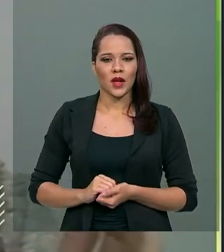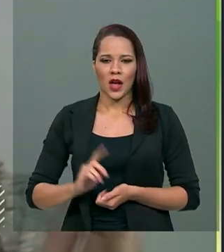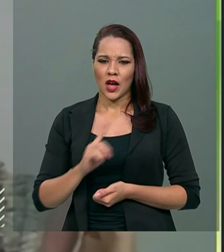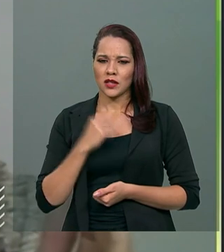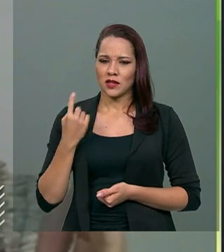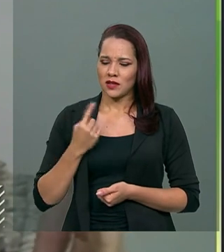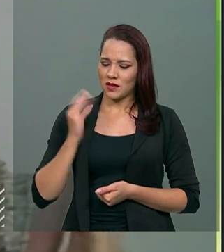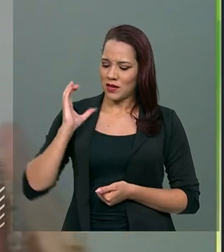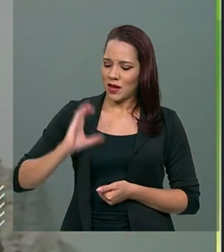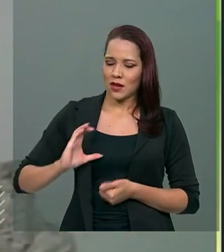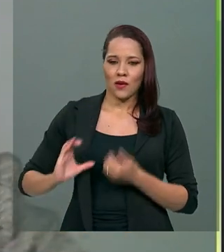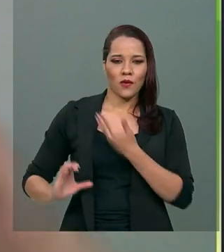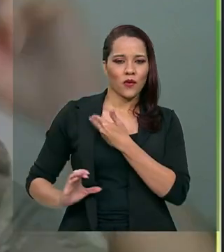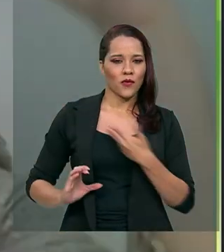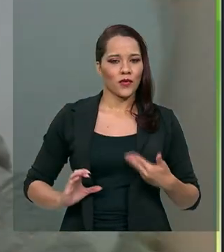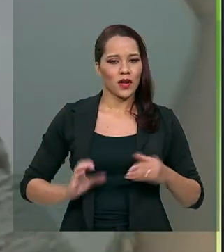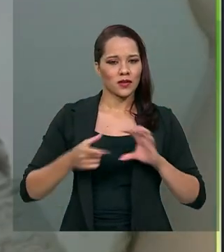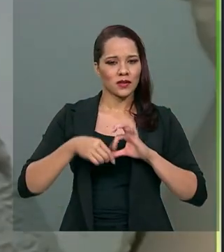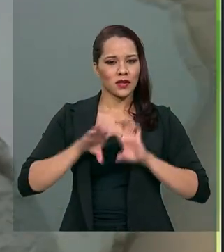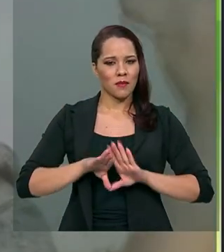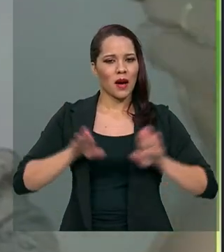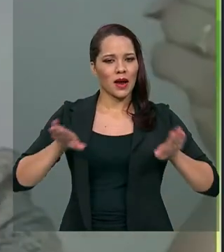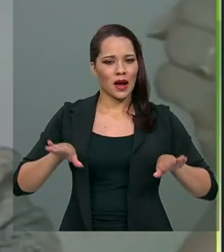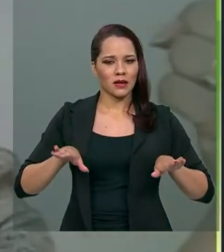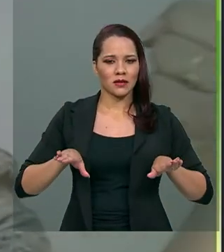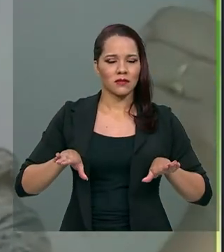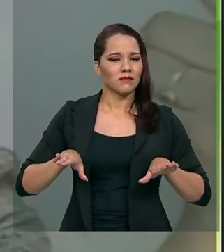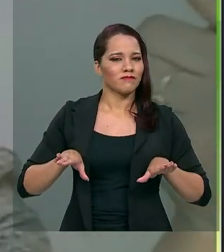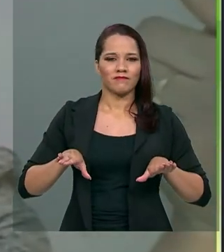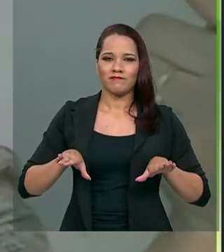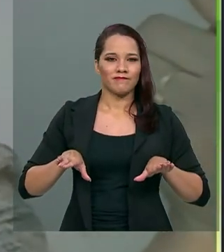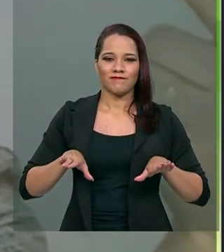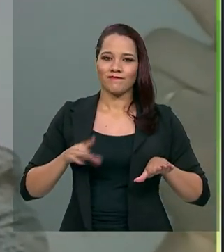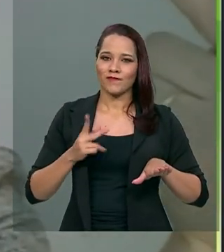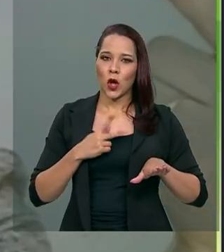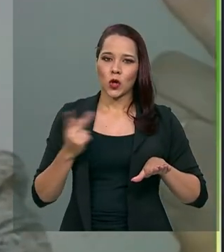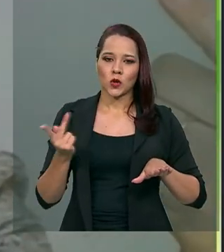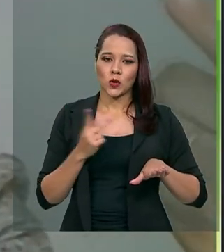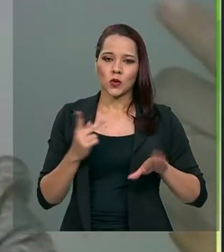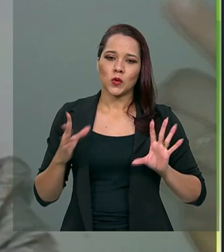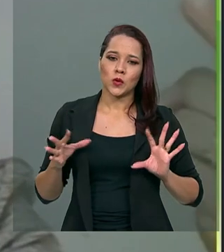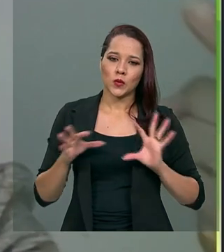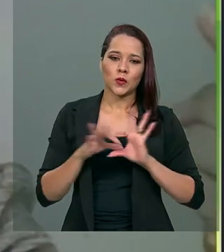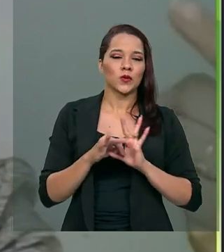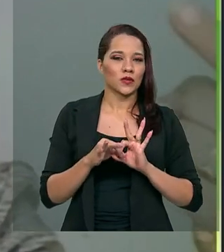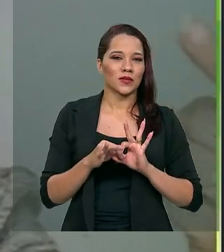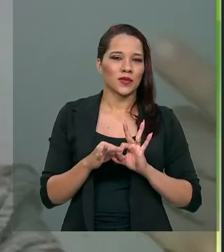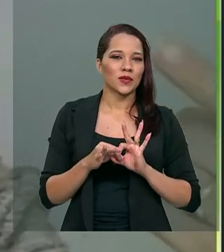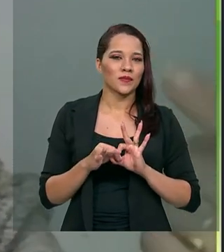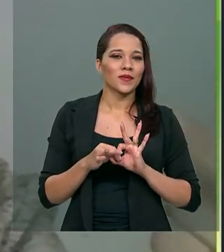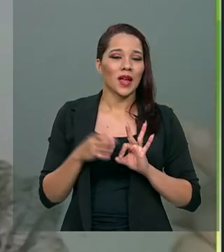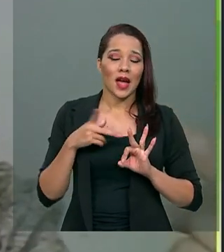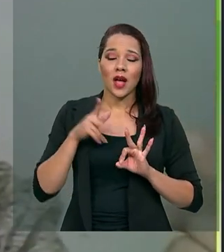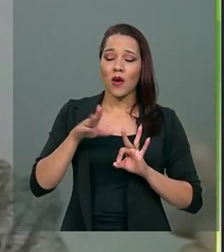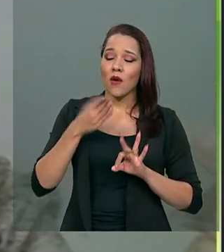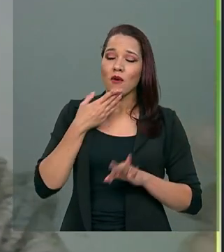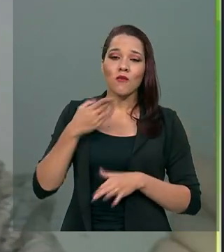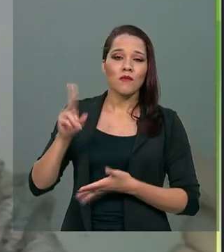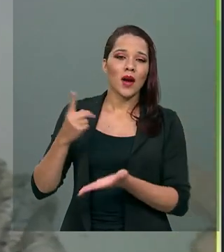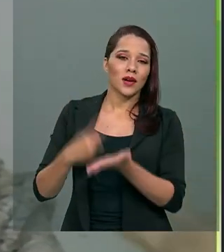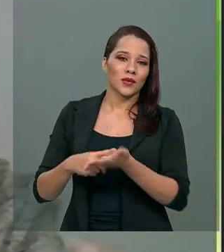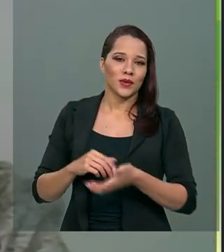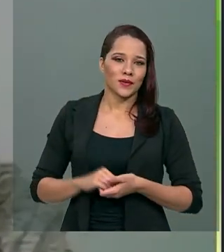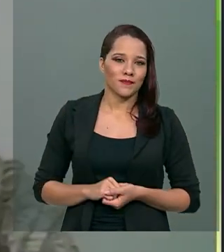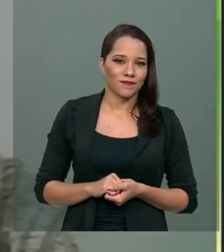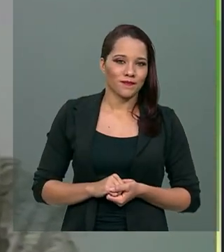separados. Não é o governo fazendo lá e eu simplesmente vou ter que pagar, não. Eu estou pactuando com isso. Na